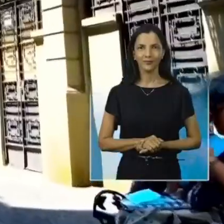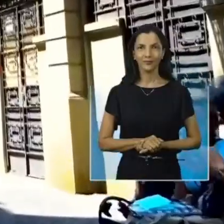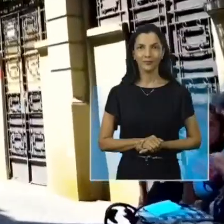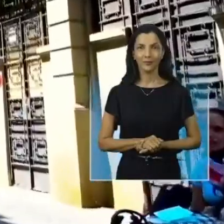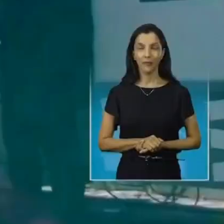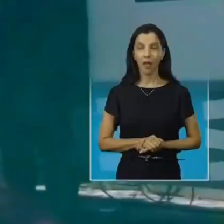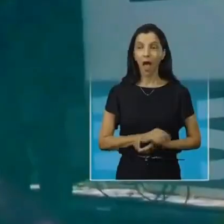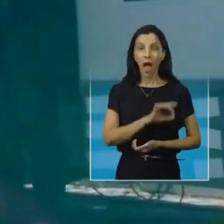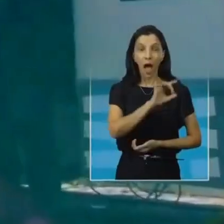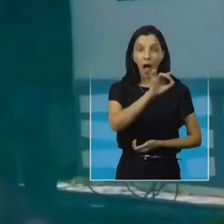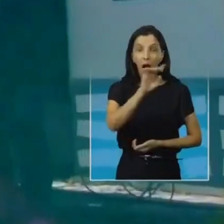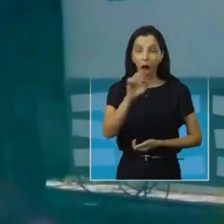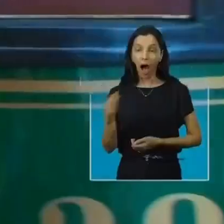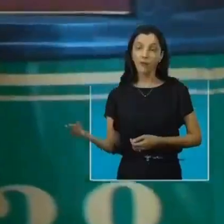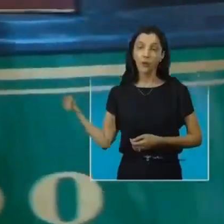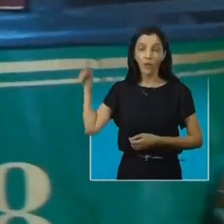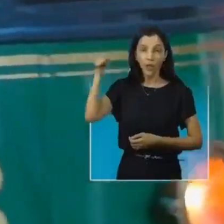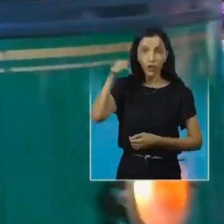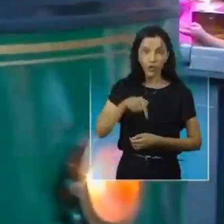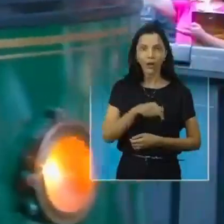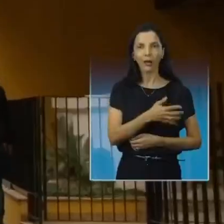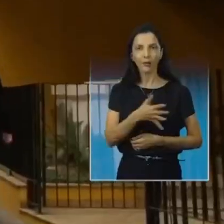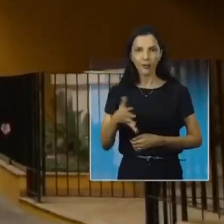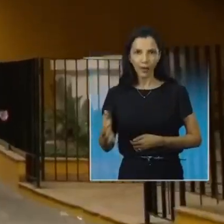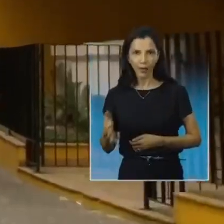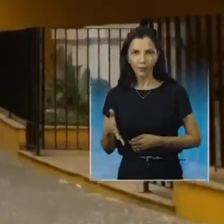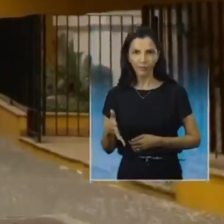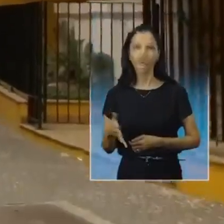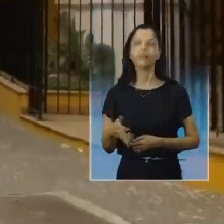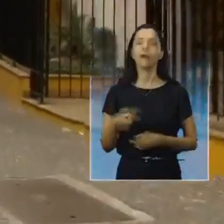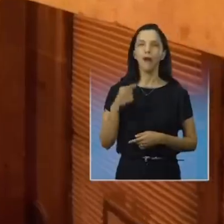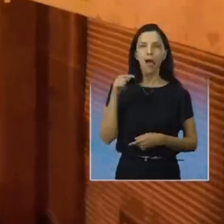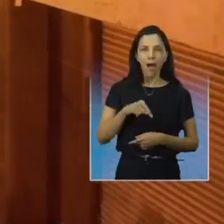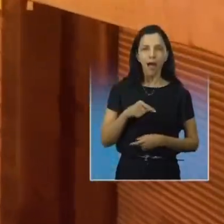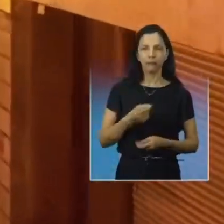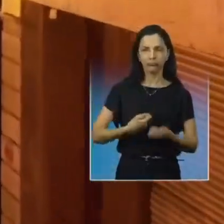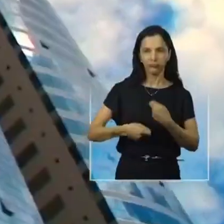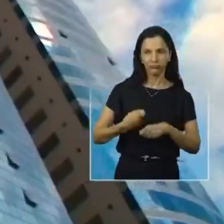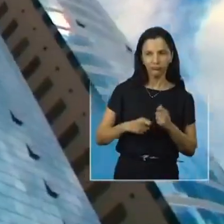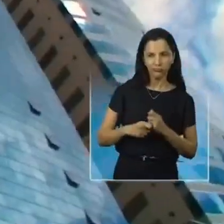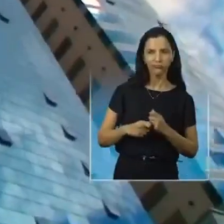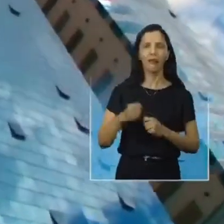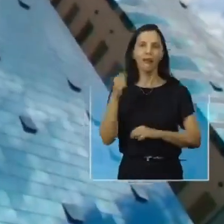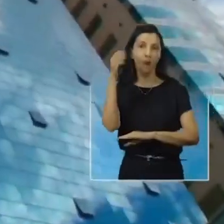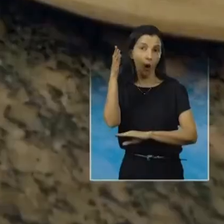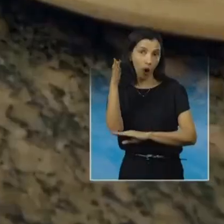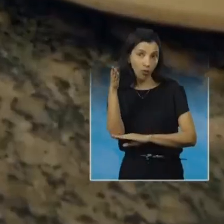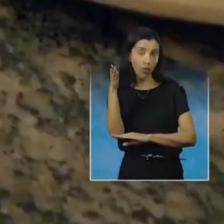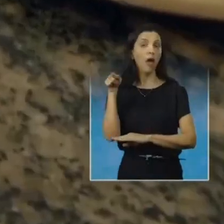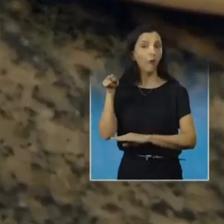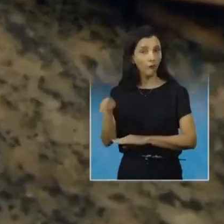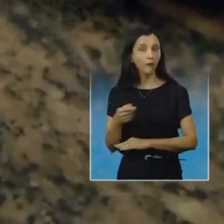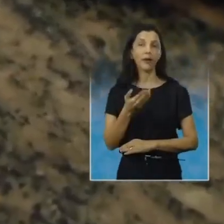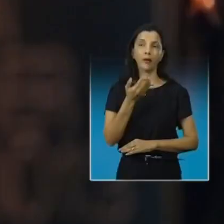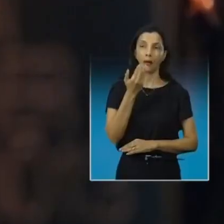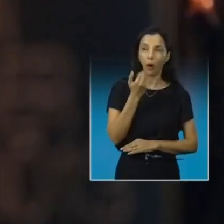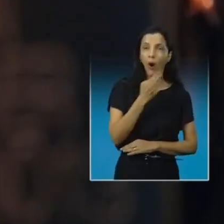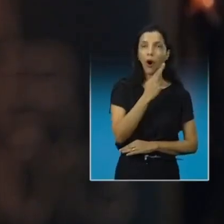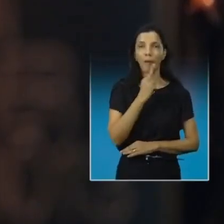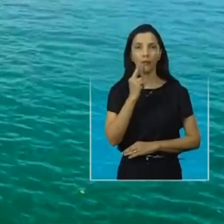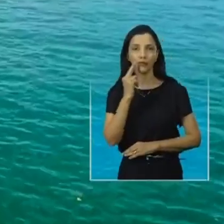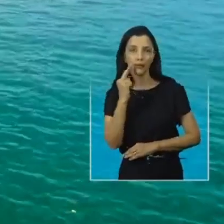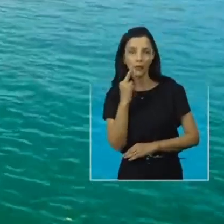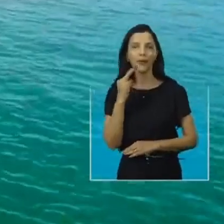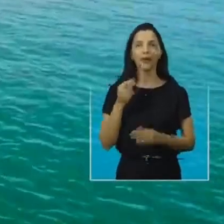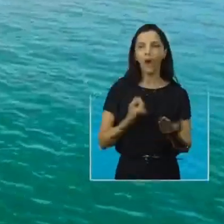Cada turista que chega na nossa cidade movimenta uma cadeia produtiva enorme. Ele se hospeda, se alimenta, faz